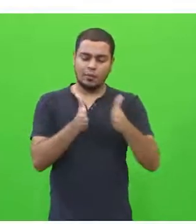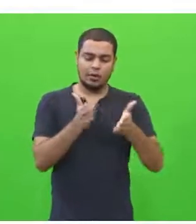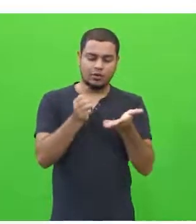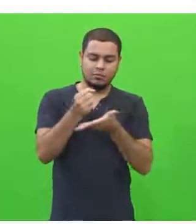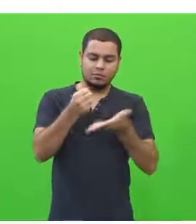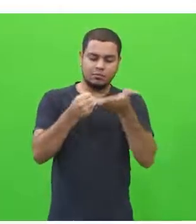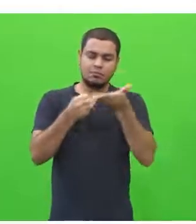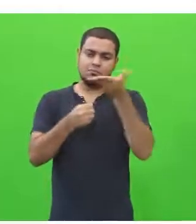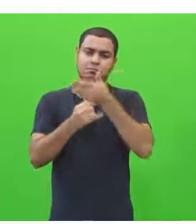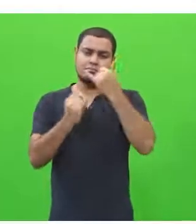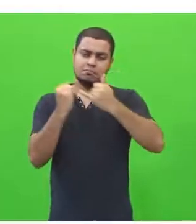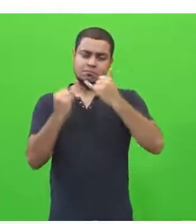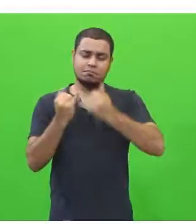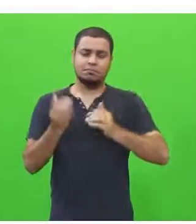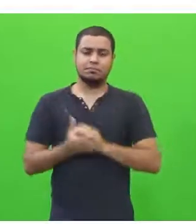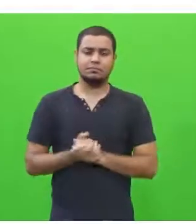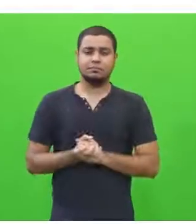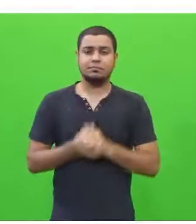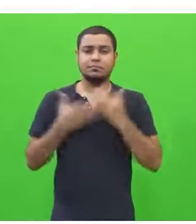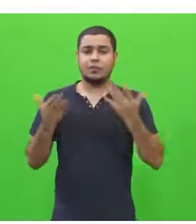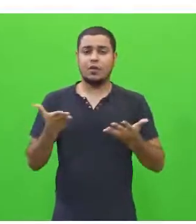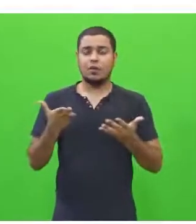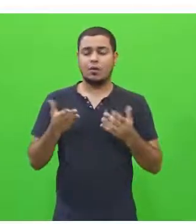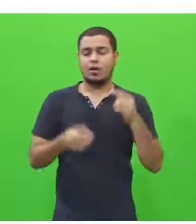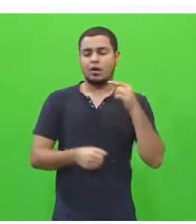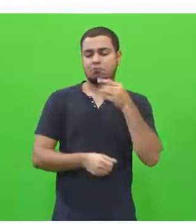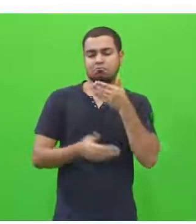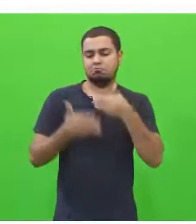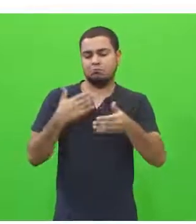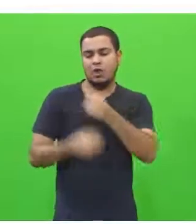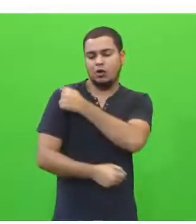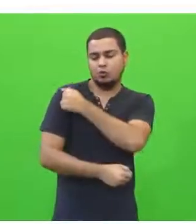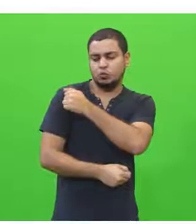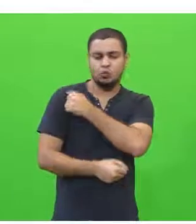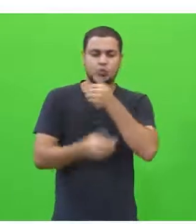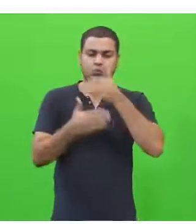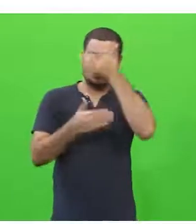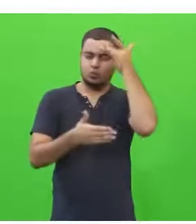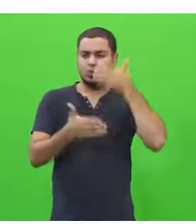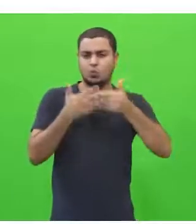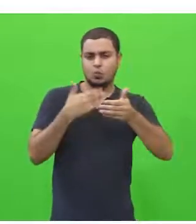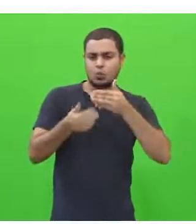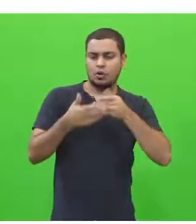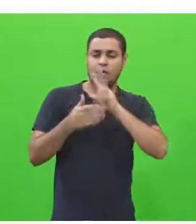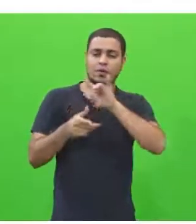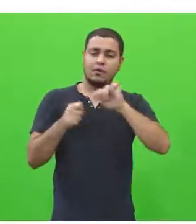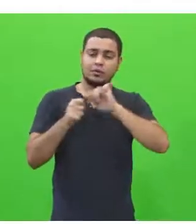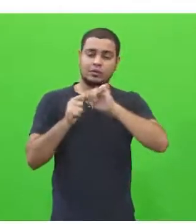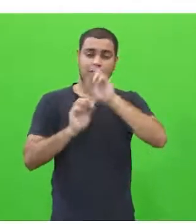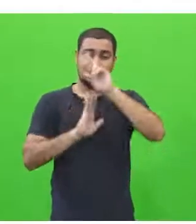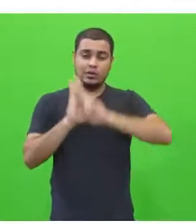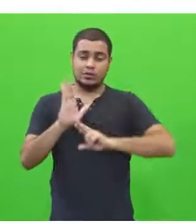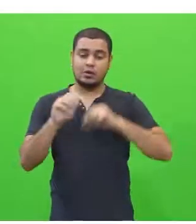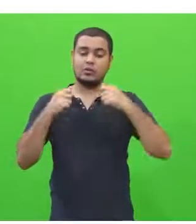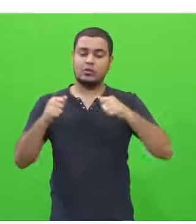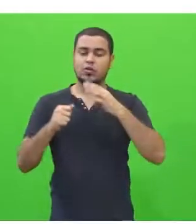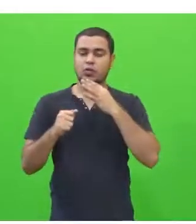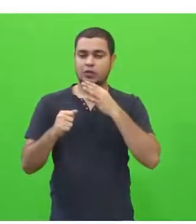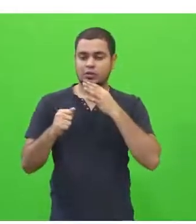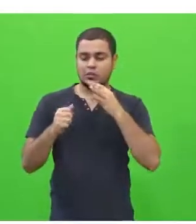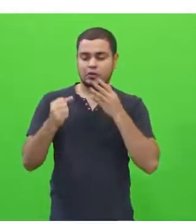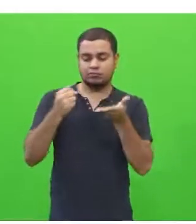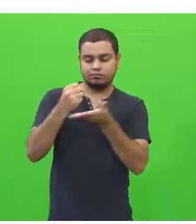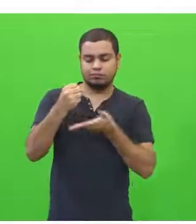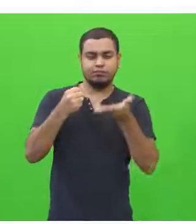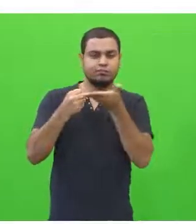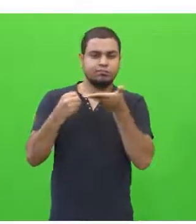níveis. E o estudante ou o participante do processo, ele vai ter que demonstrar domínios nesses